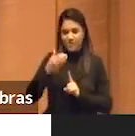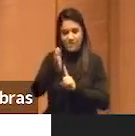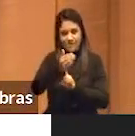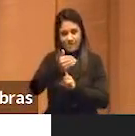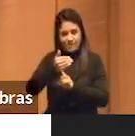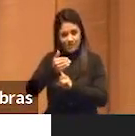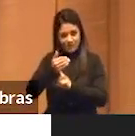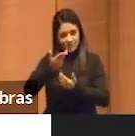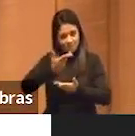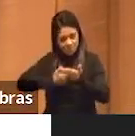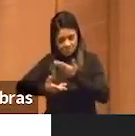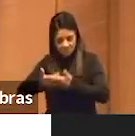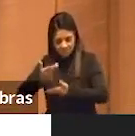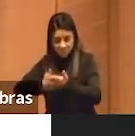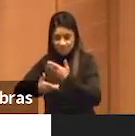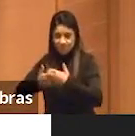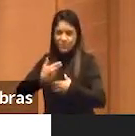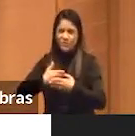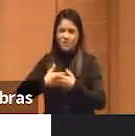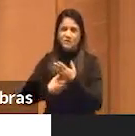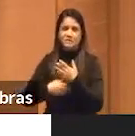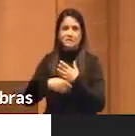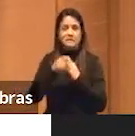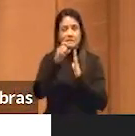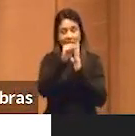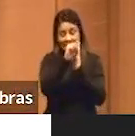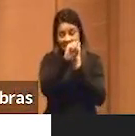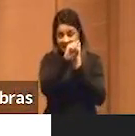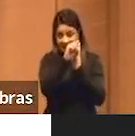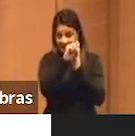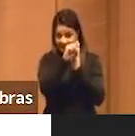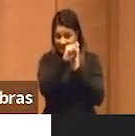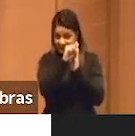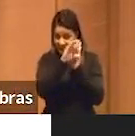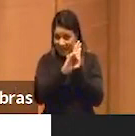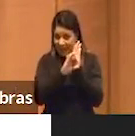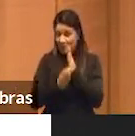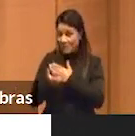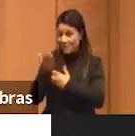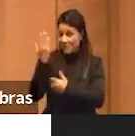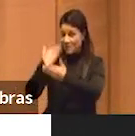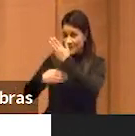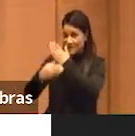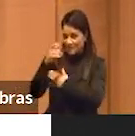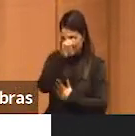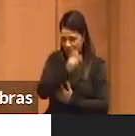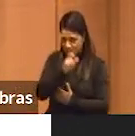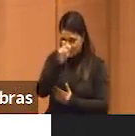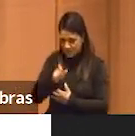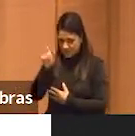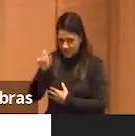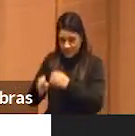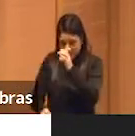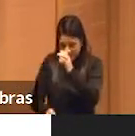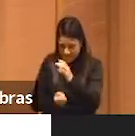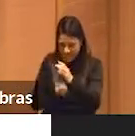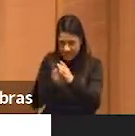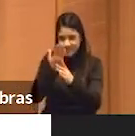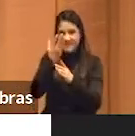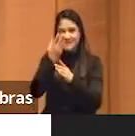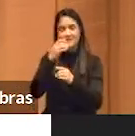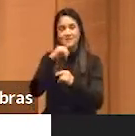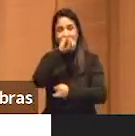aqueles mais antigos do século passado que viram o nascimento da internet,